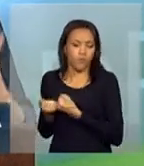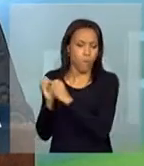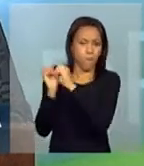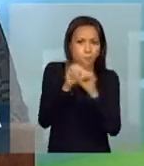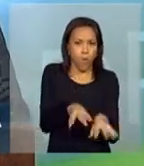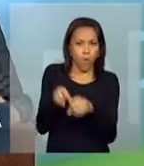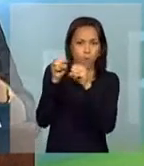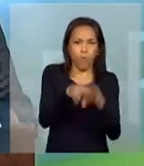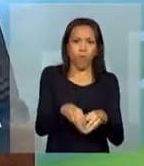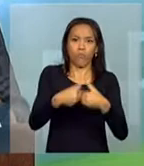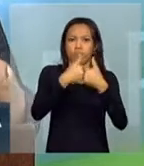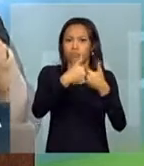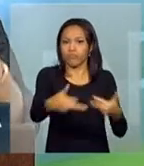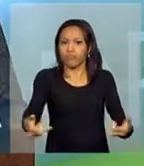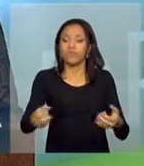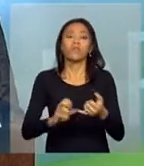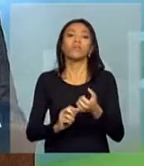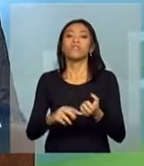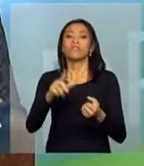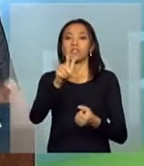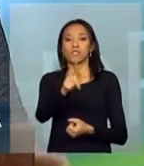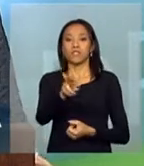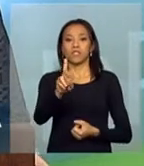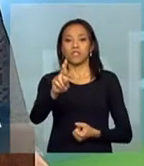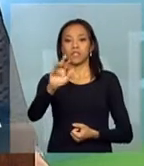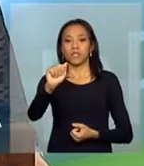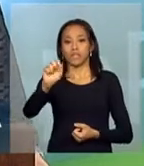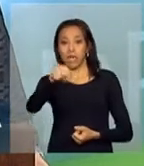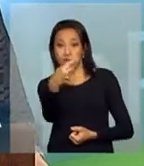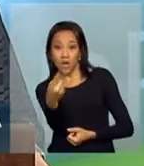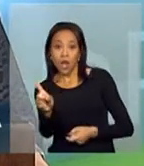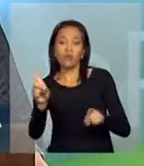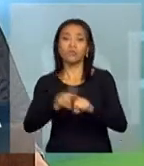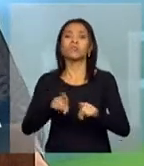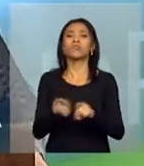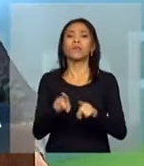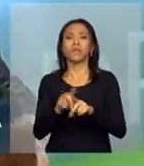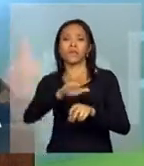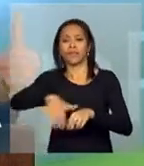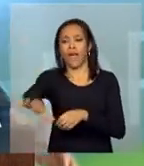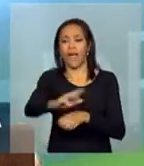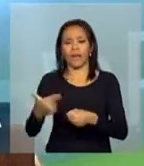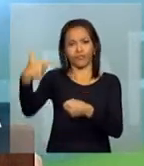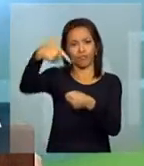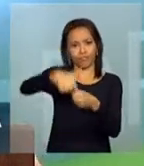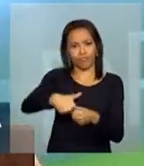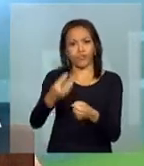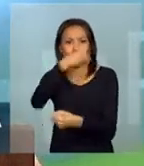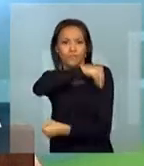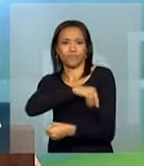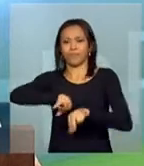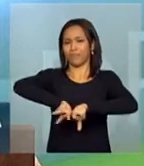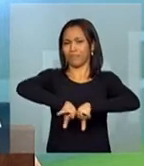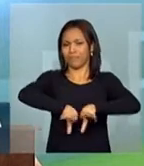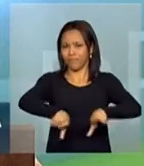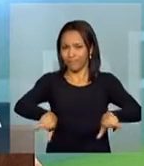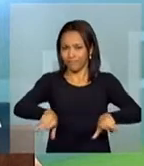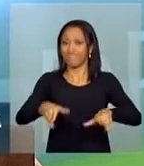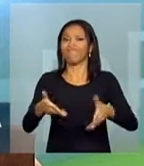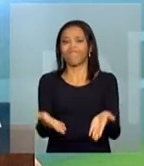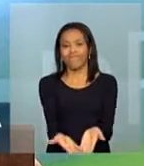sólidos, de granéis líquidos na área de combustíveis, de containers. E,